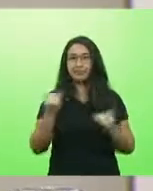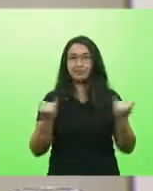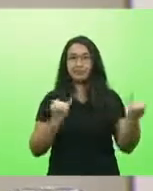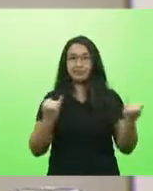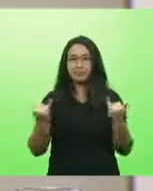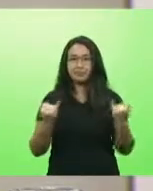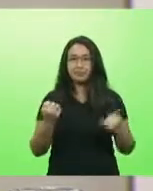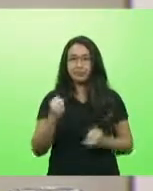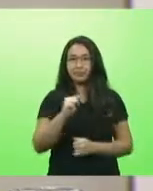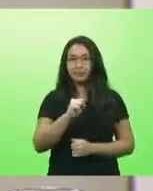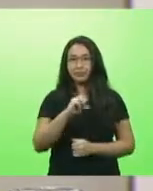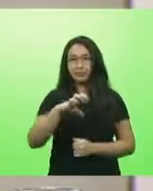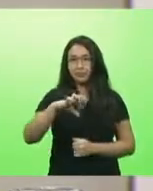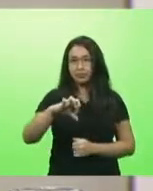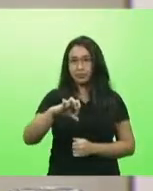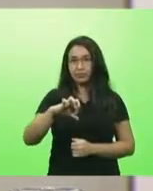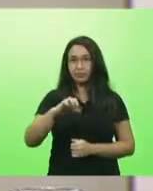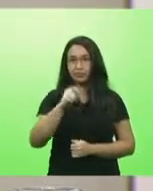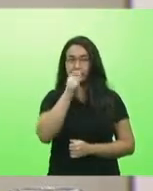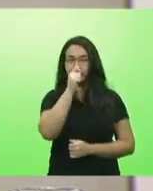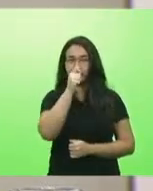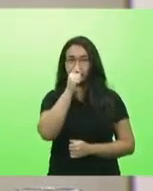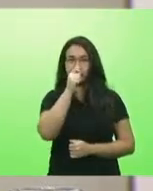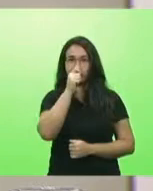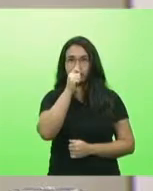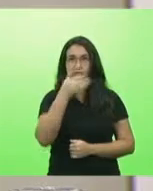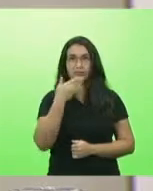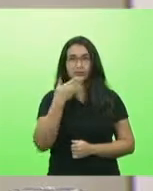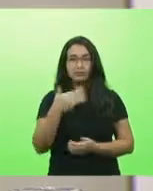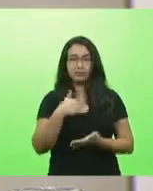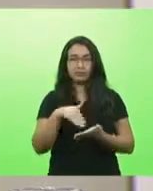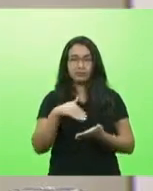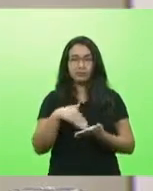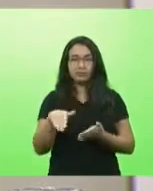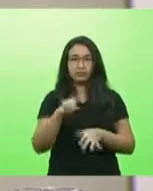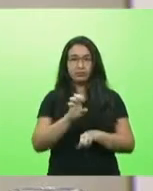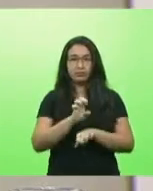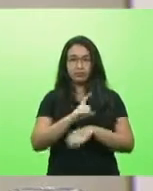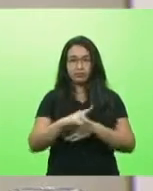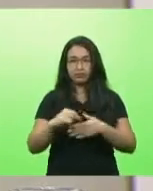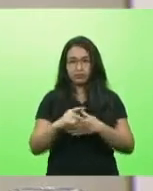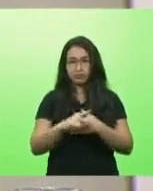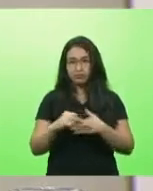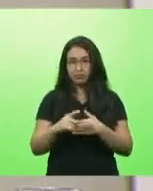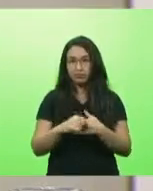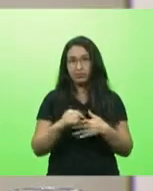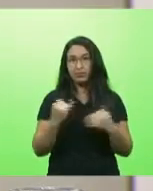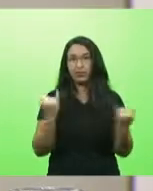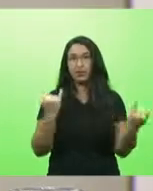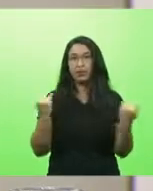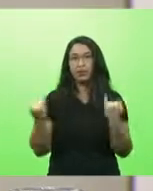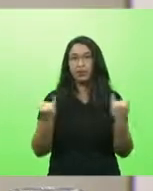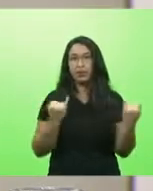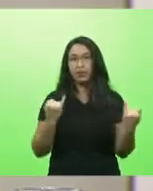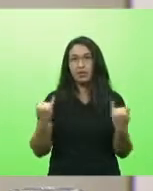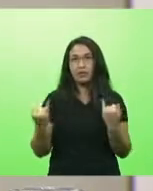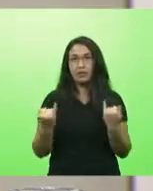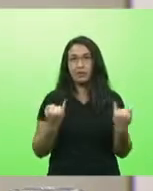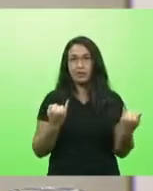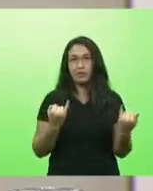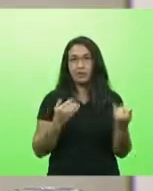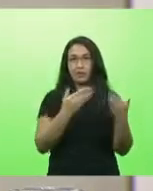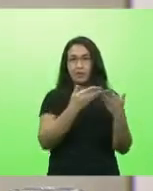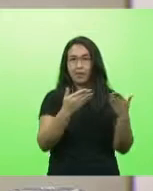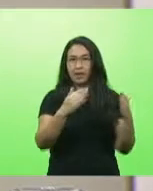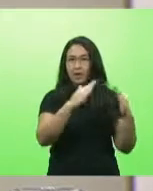de informação 89 atua deputado João Amin solicitando ao secretário do estado da casa civil informações acerca dos imóveis de